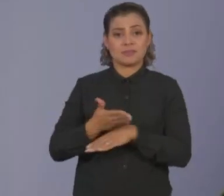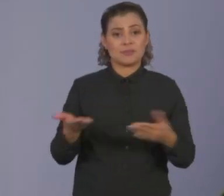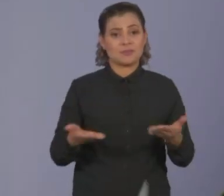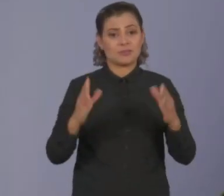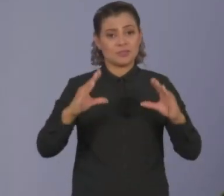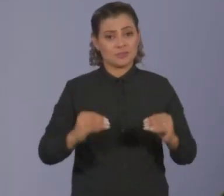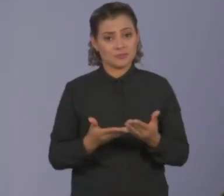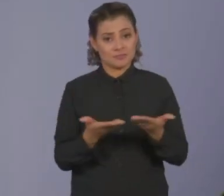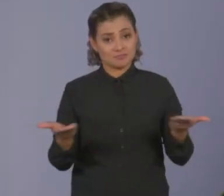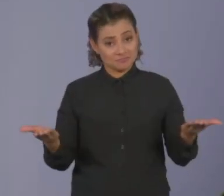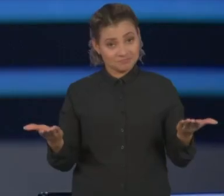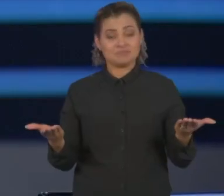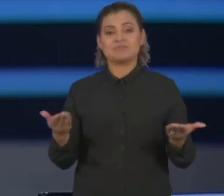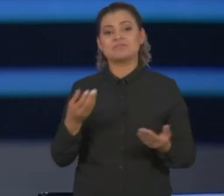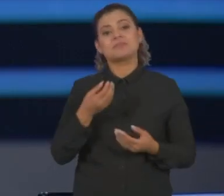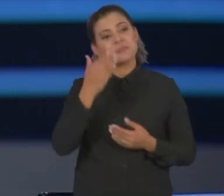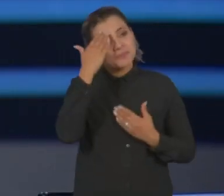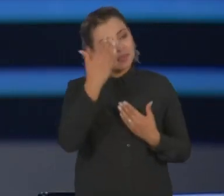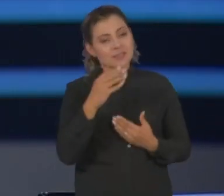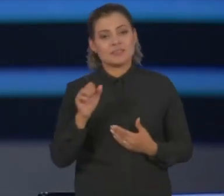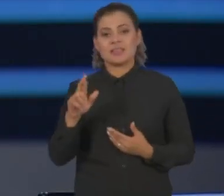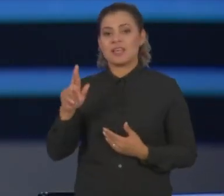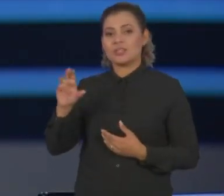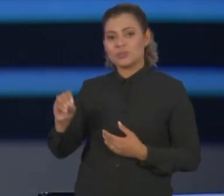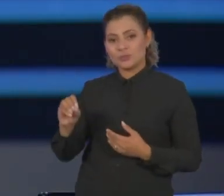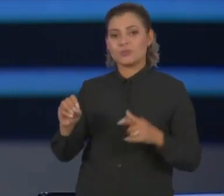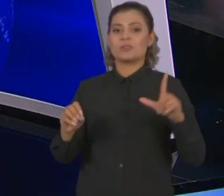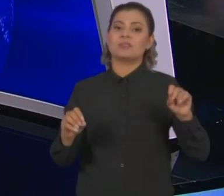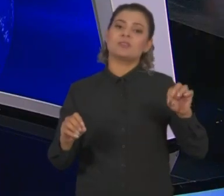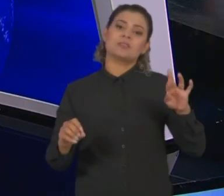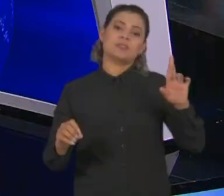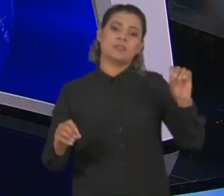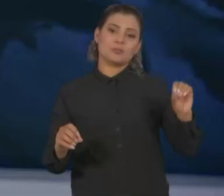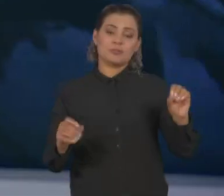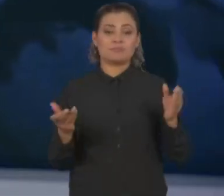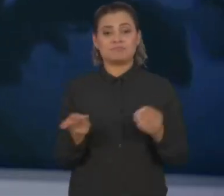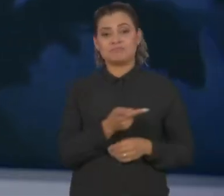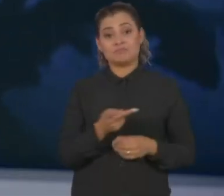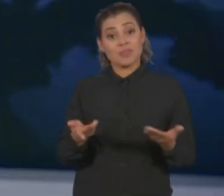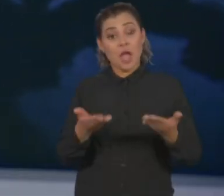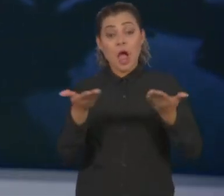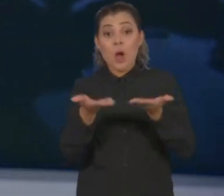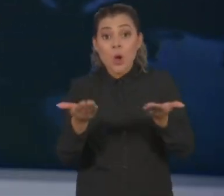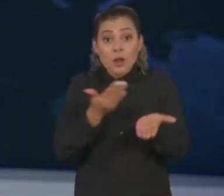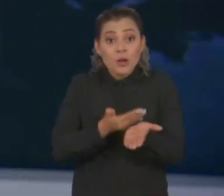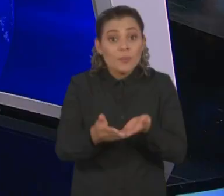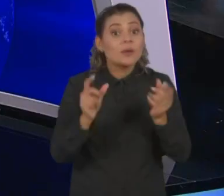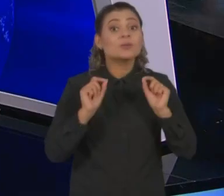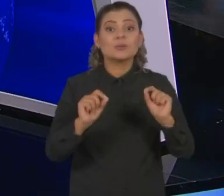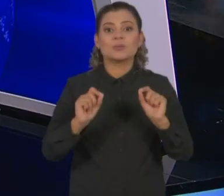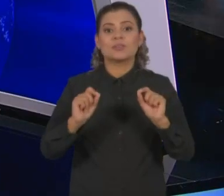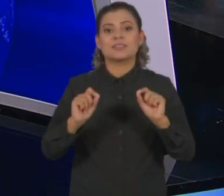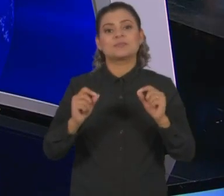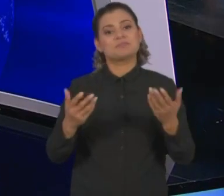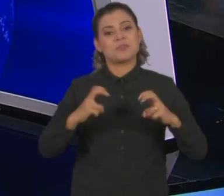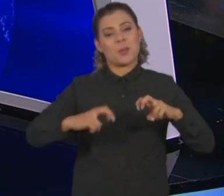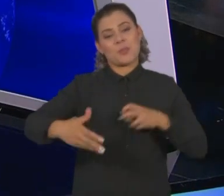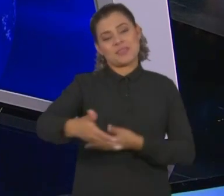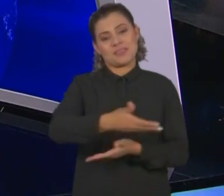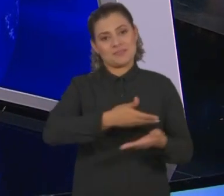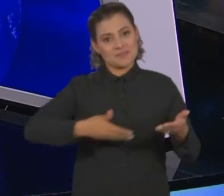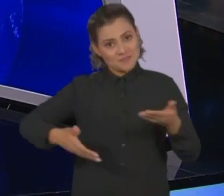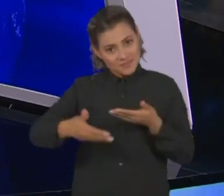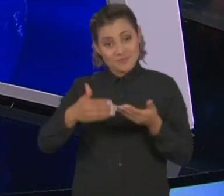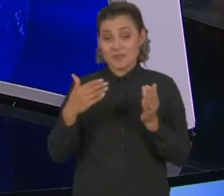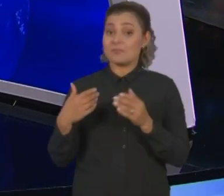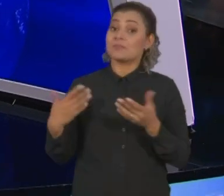Sakamoto, Sérgio Fausto, obrigado aqui por estar nesta noite difícil. Você fica agora com o Roda Viva